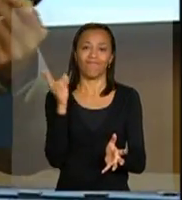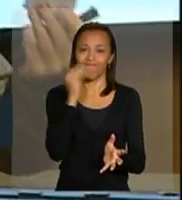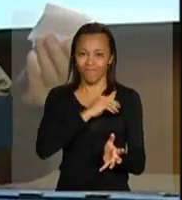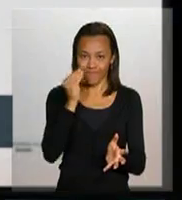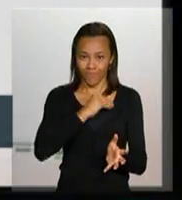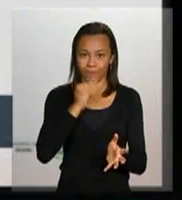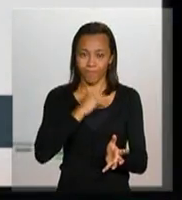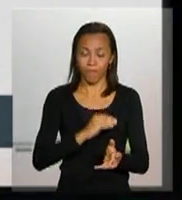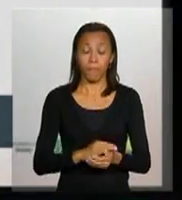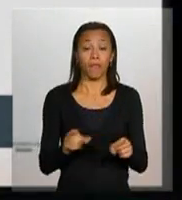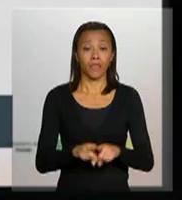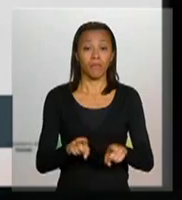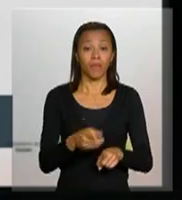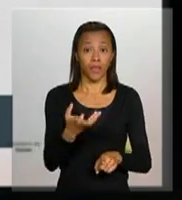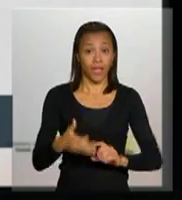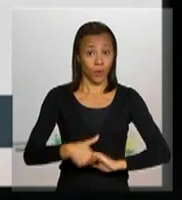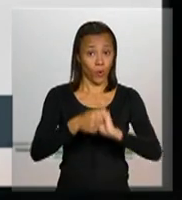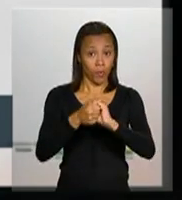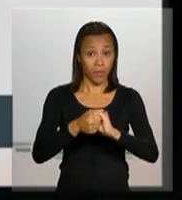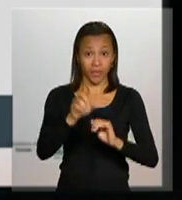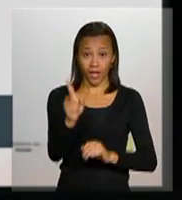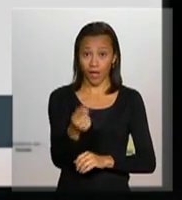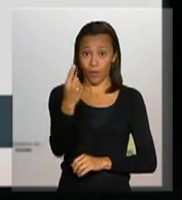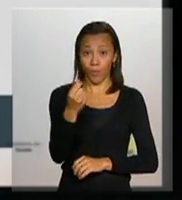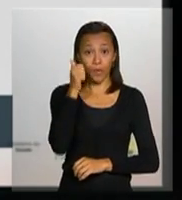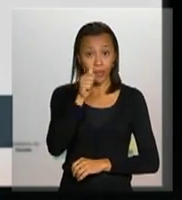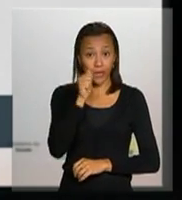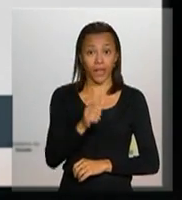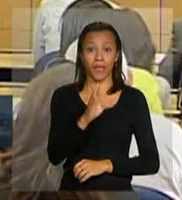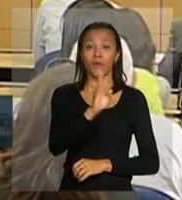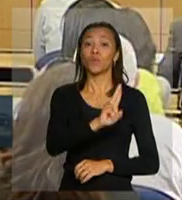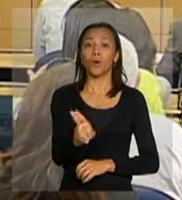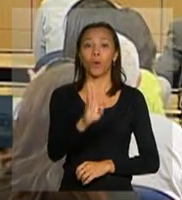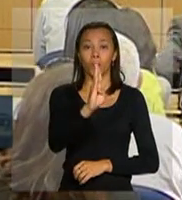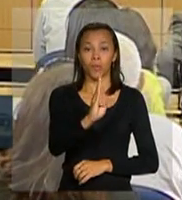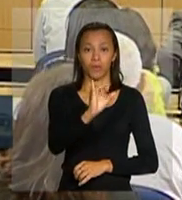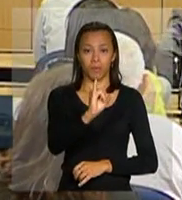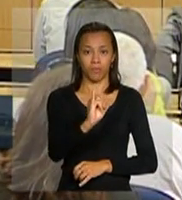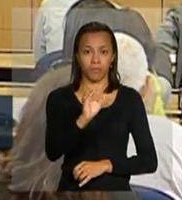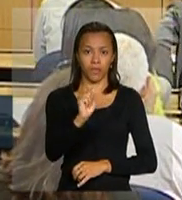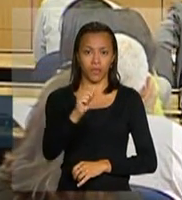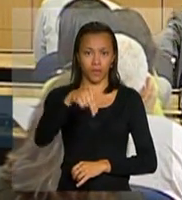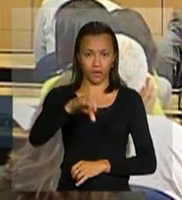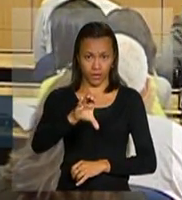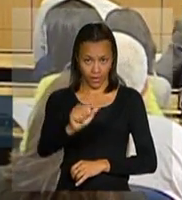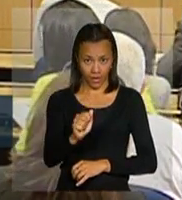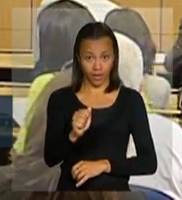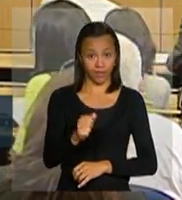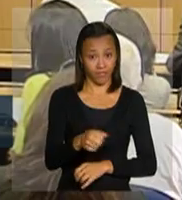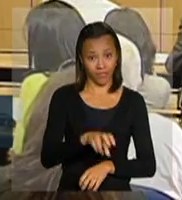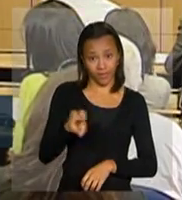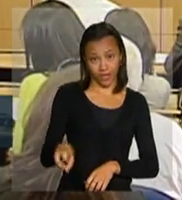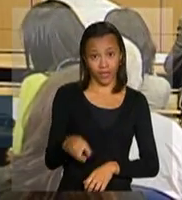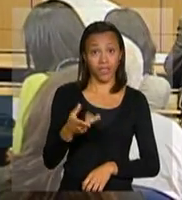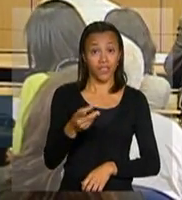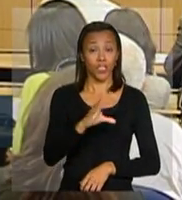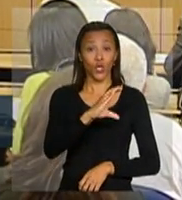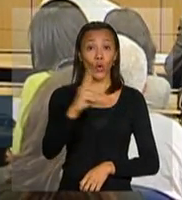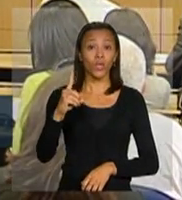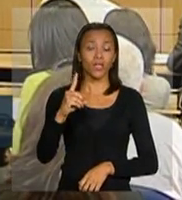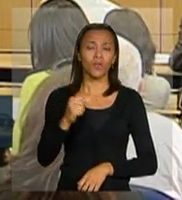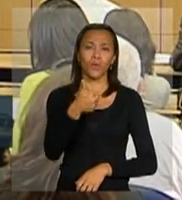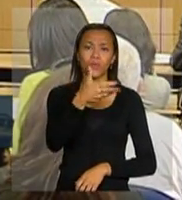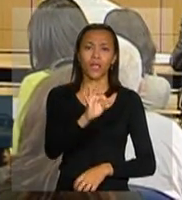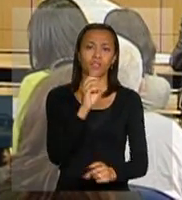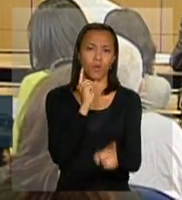aqui, eu quero cumprimentar pelo menos uma mulher presente, quero cumprimentar a Bianca, que está aqui do meu lado, que coordenou recentemente a décima